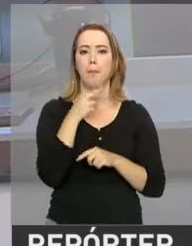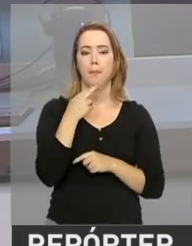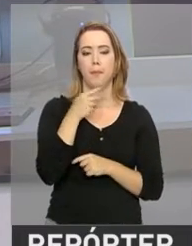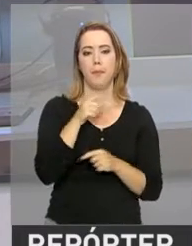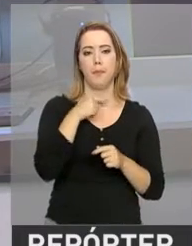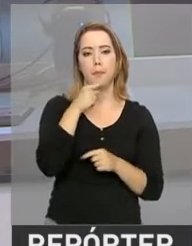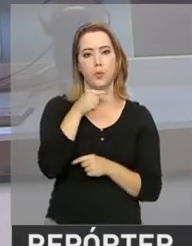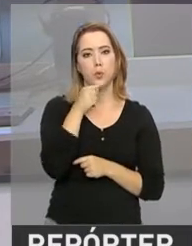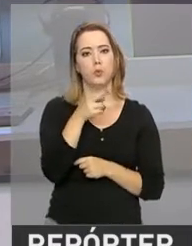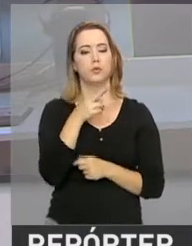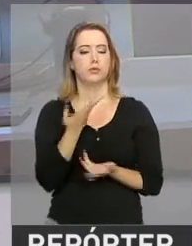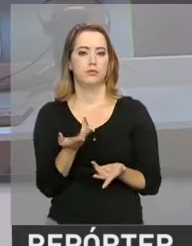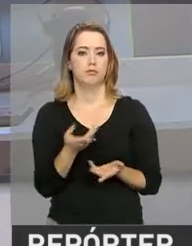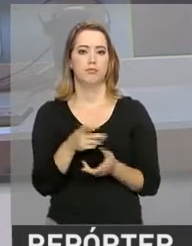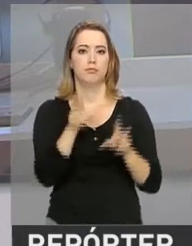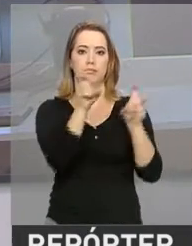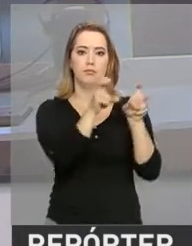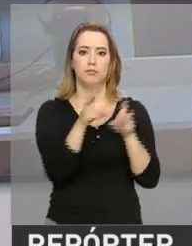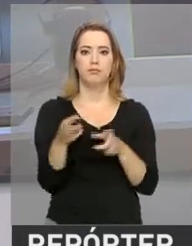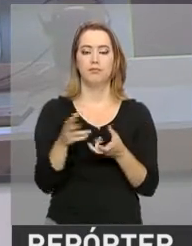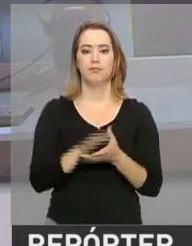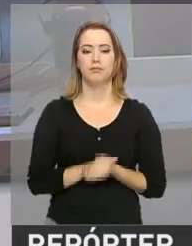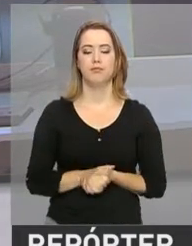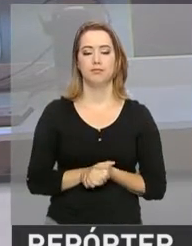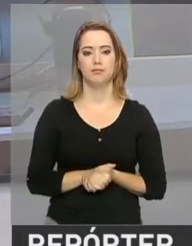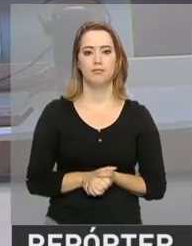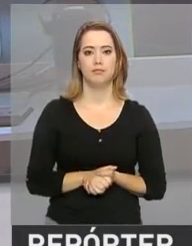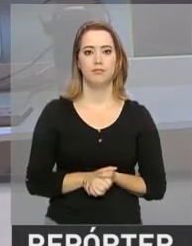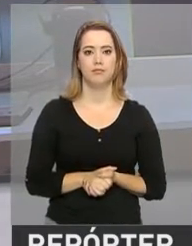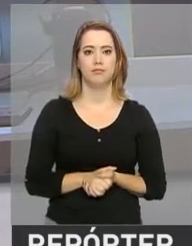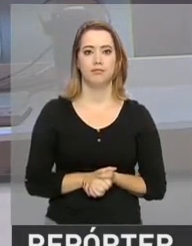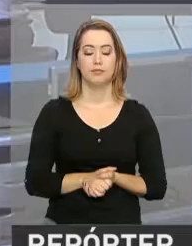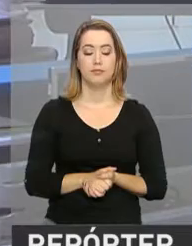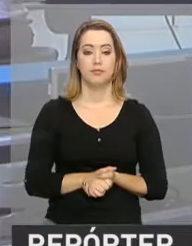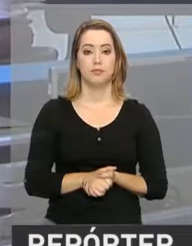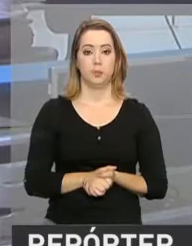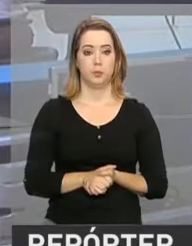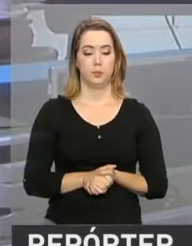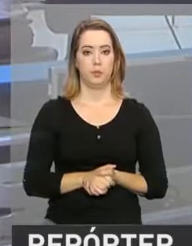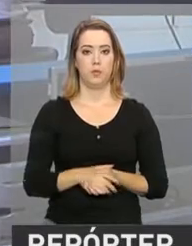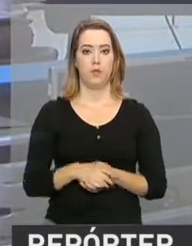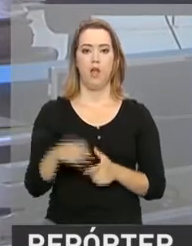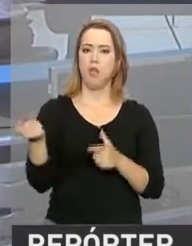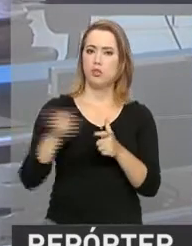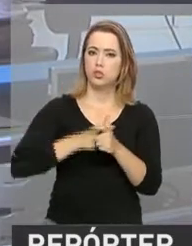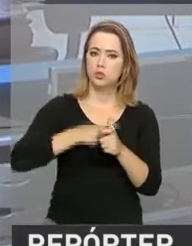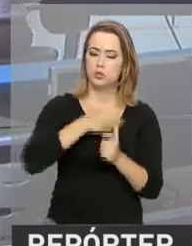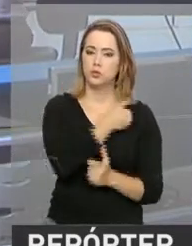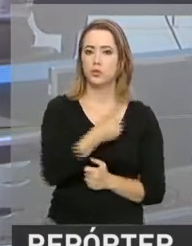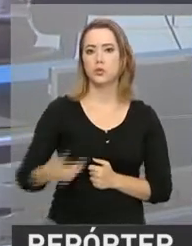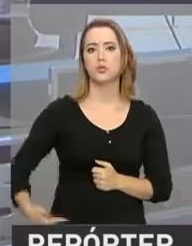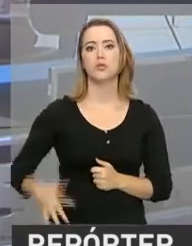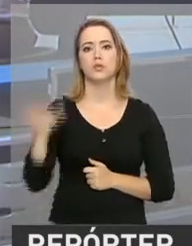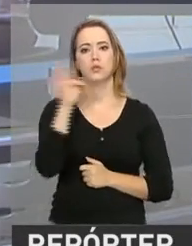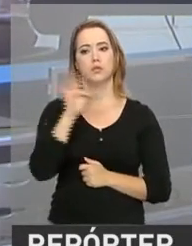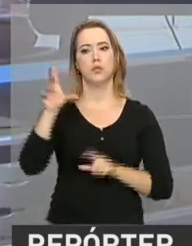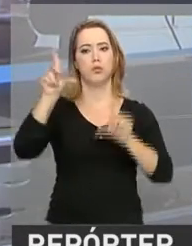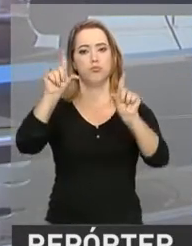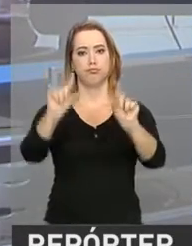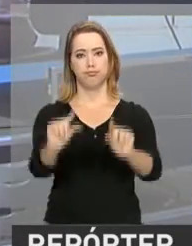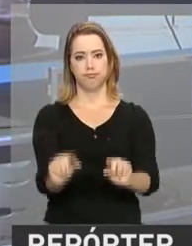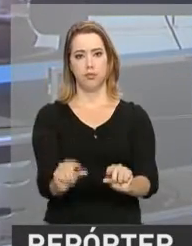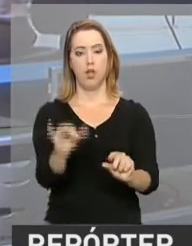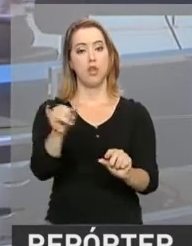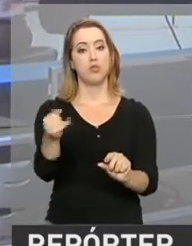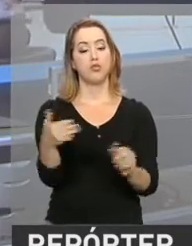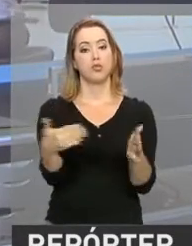dúvidas sobre o tema. Ou melhor, para quem tiver dúvidas sobre o tema. As despesas do governo federal estão em queda. De janeiro a